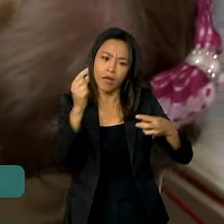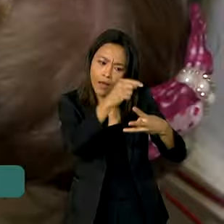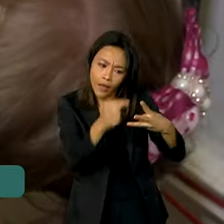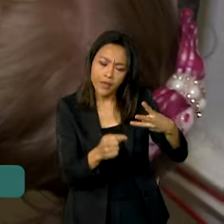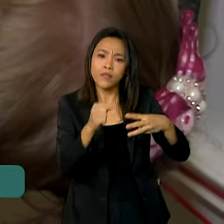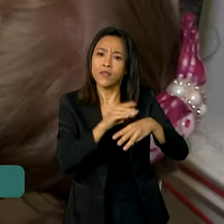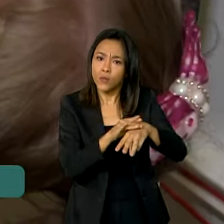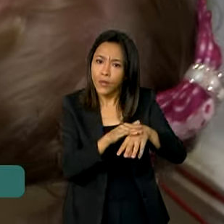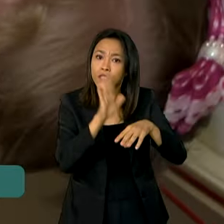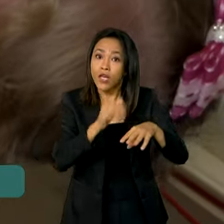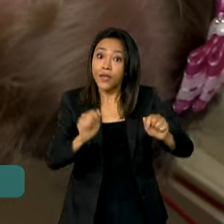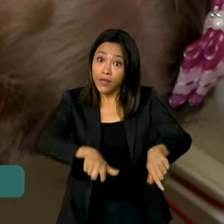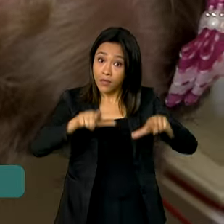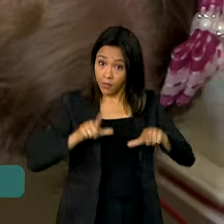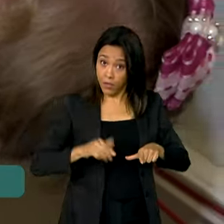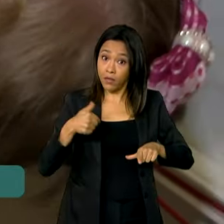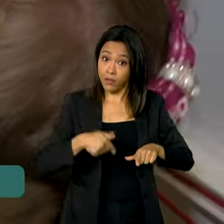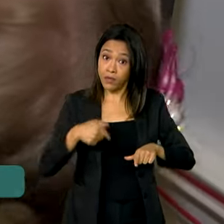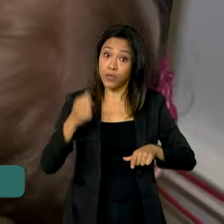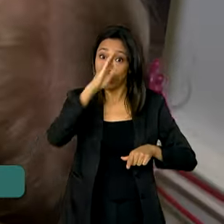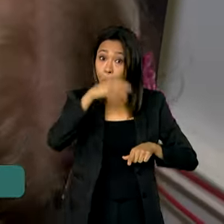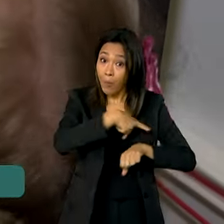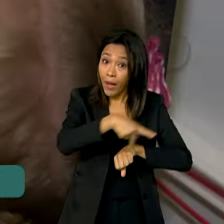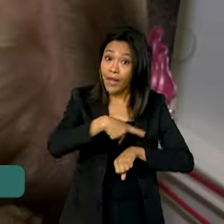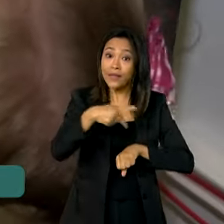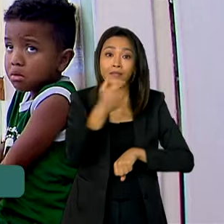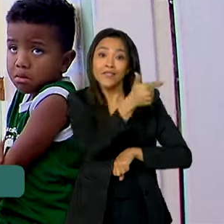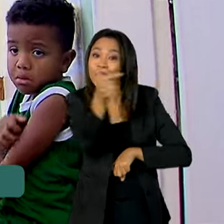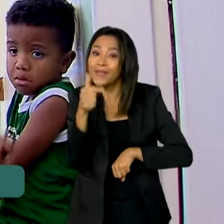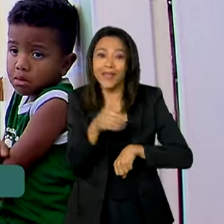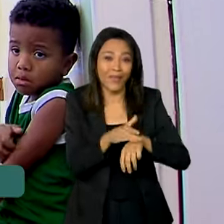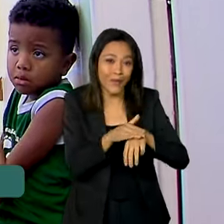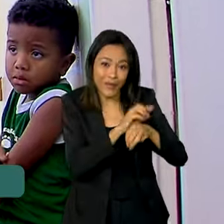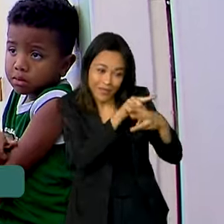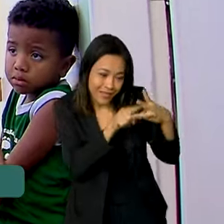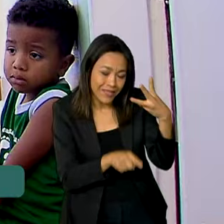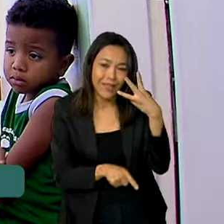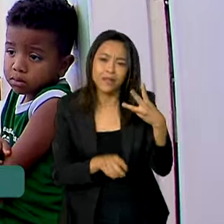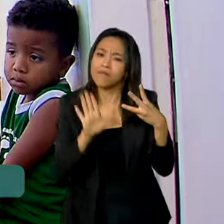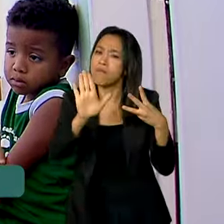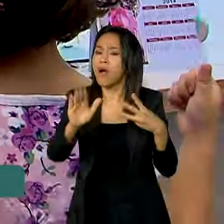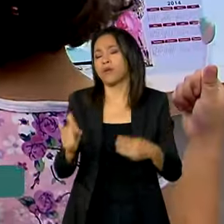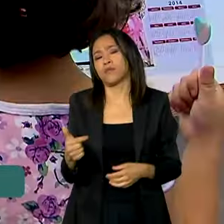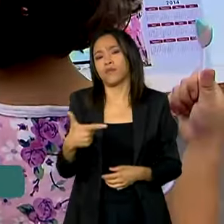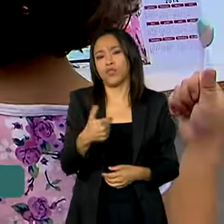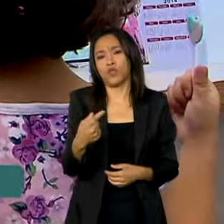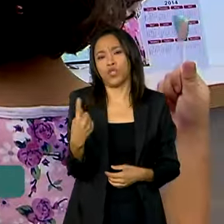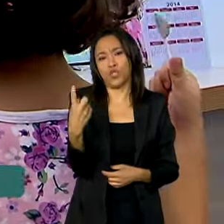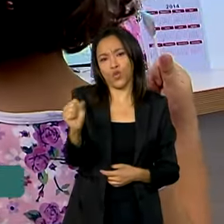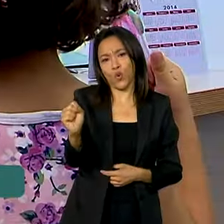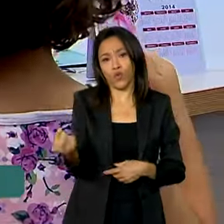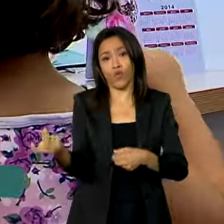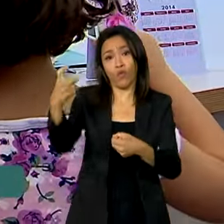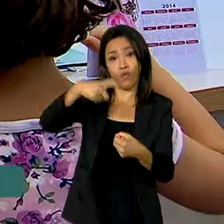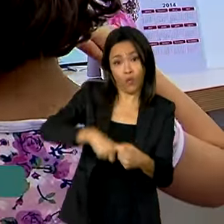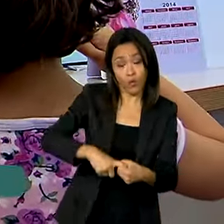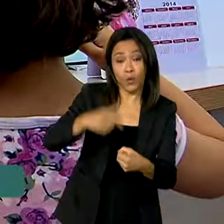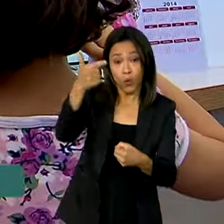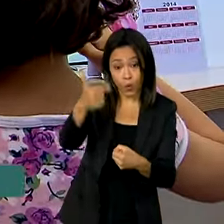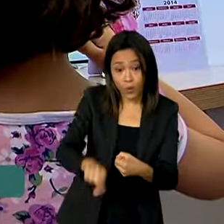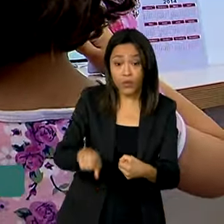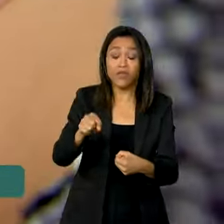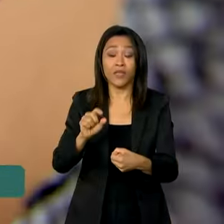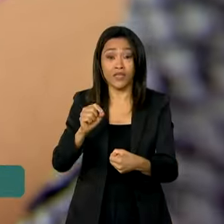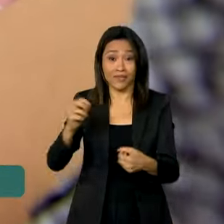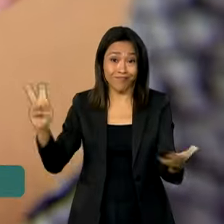e recebido o certificado de país livre das três doenças. Mas em 2018, voltou a registrar casos